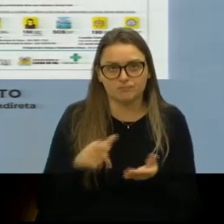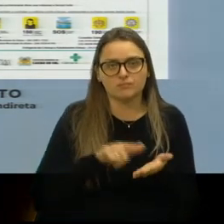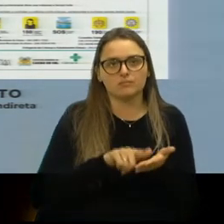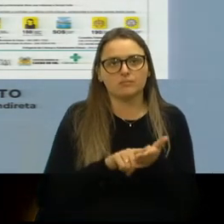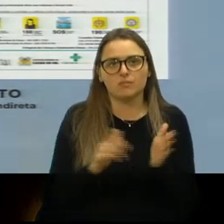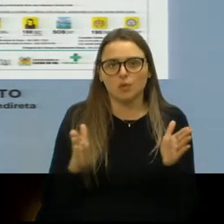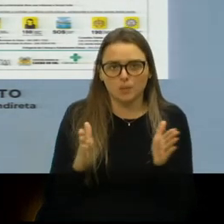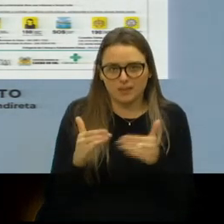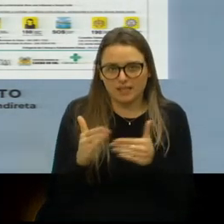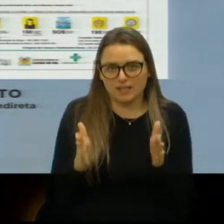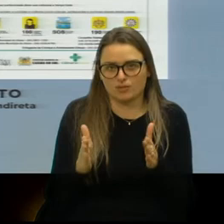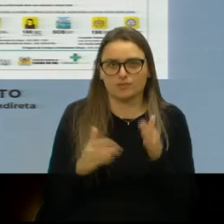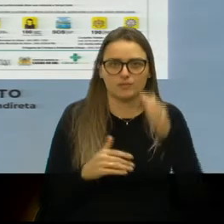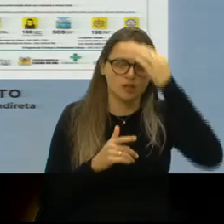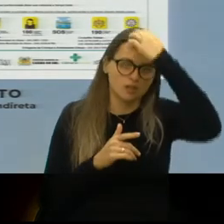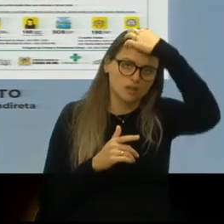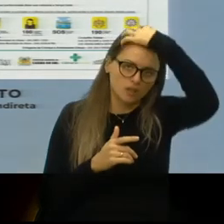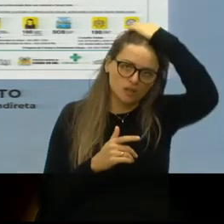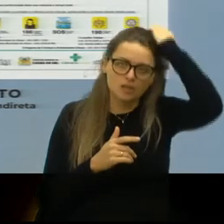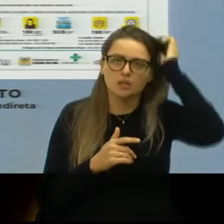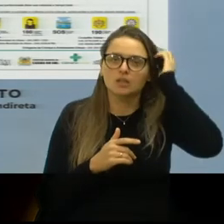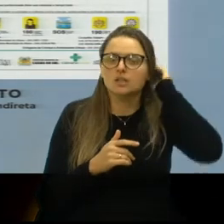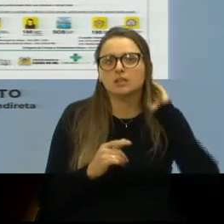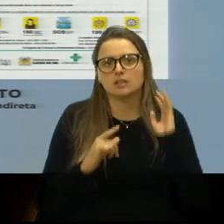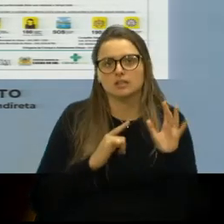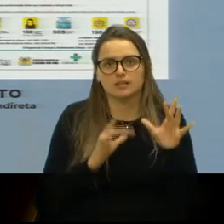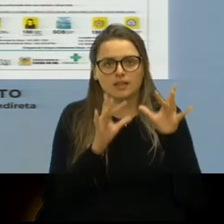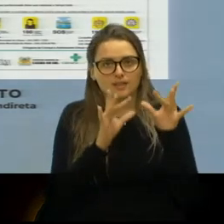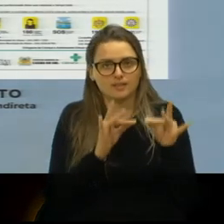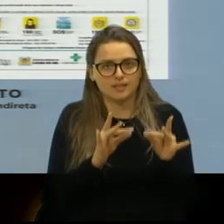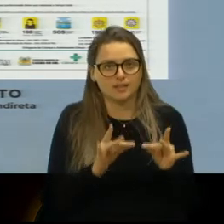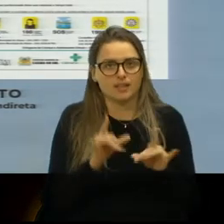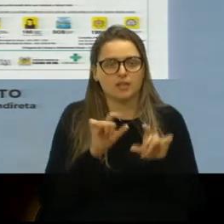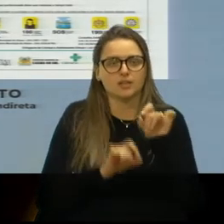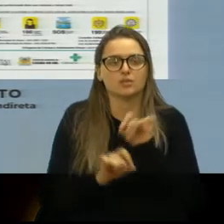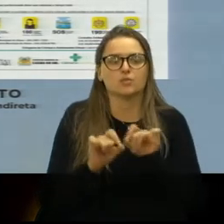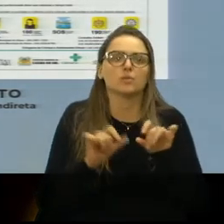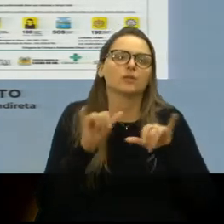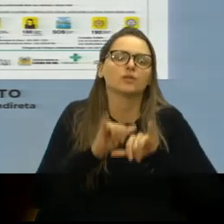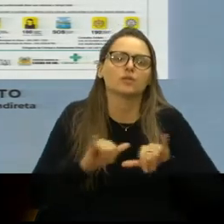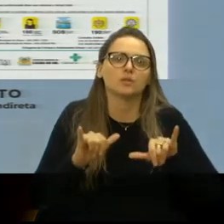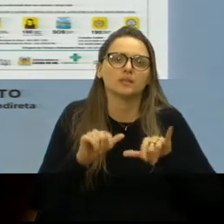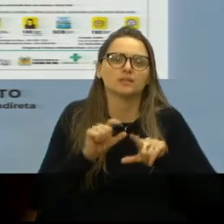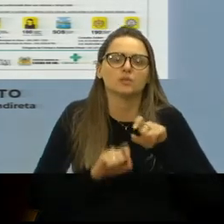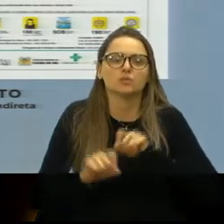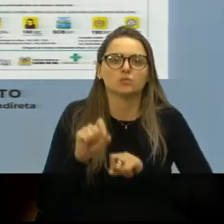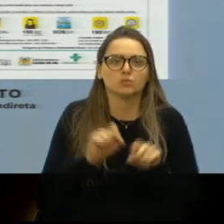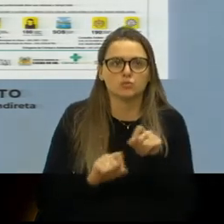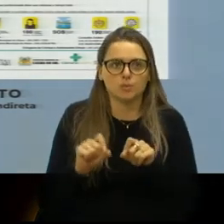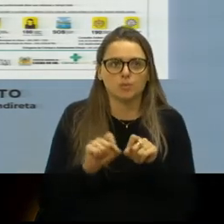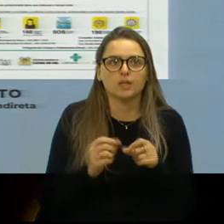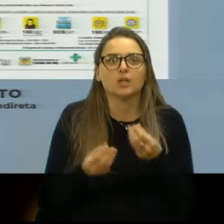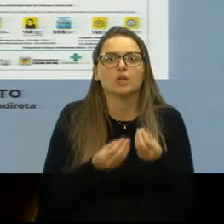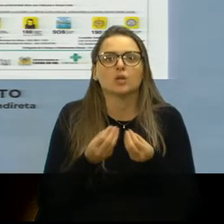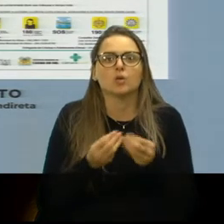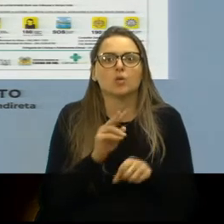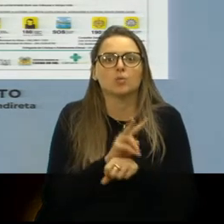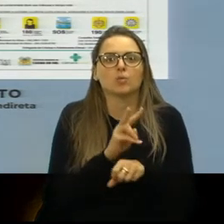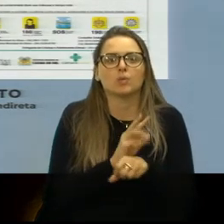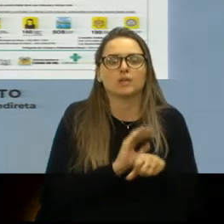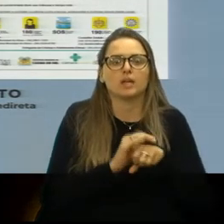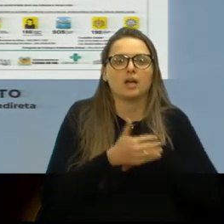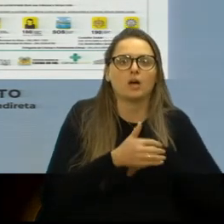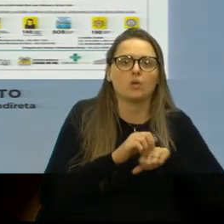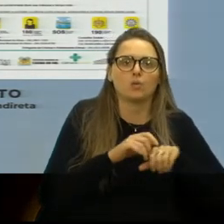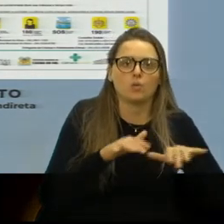menor, que ele vai trazer um pouquinho sobre informações sobre os cuidados do coronavírus,